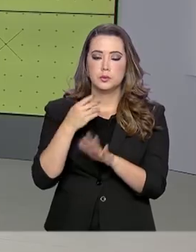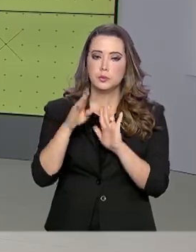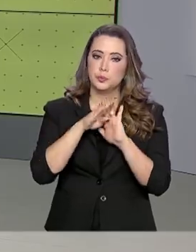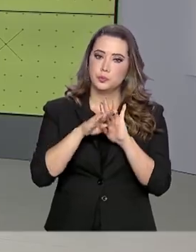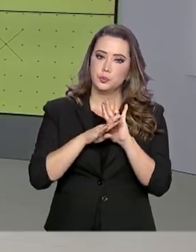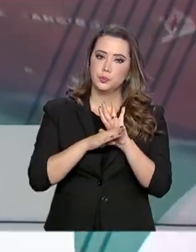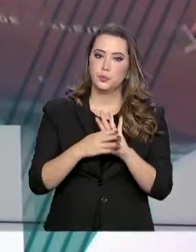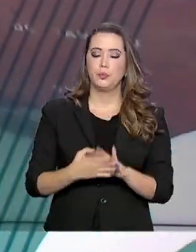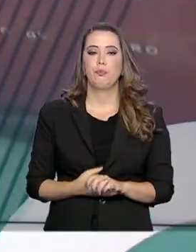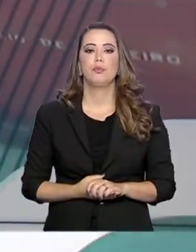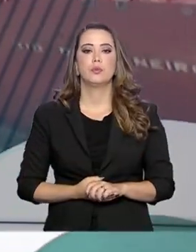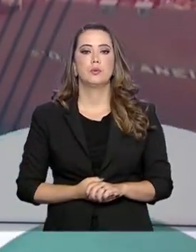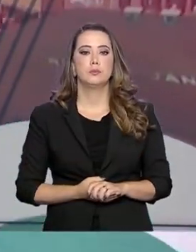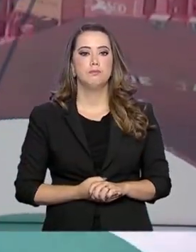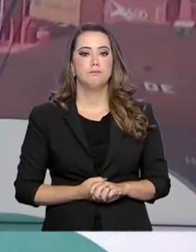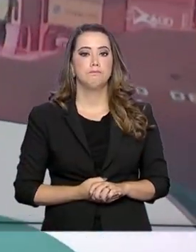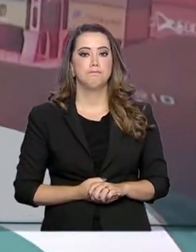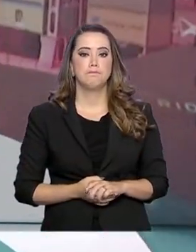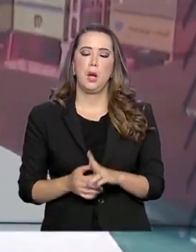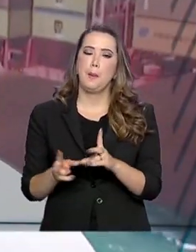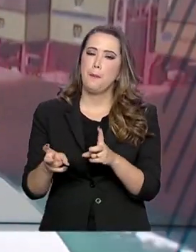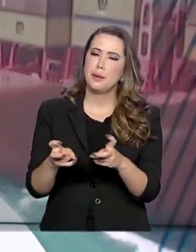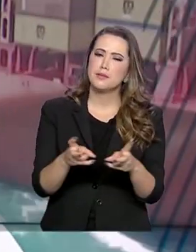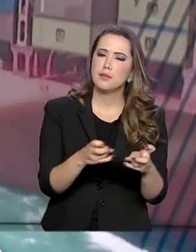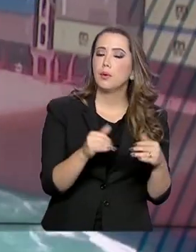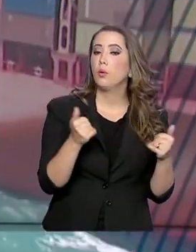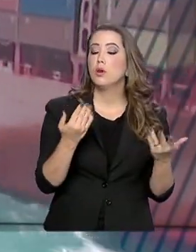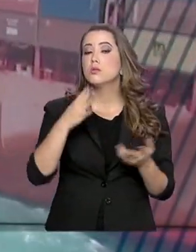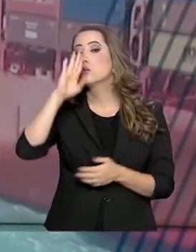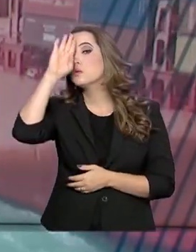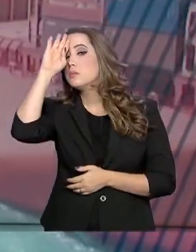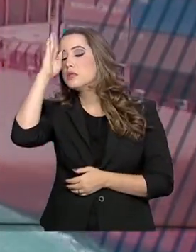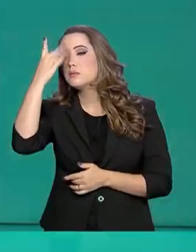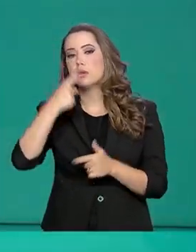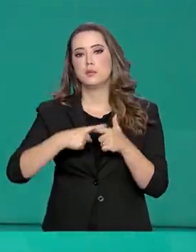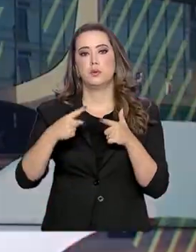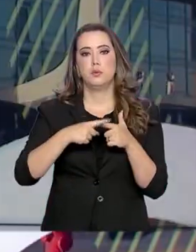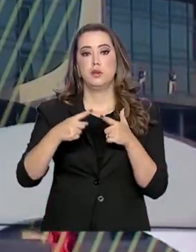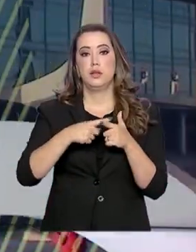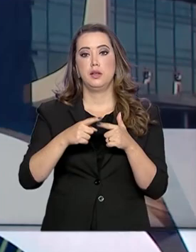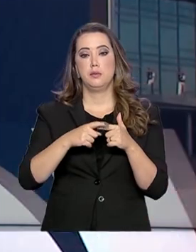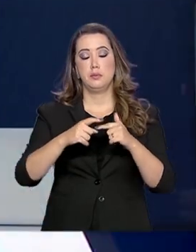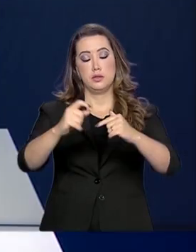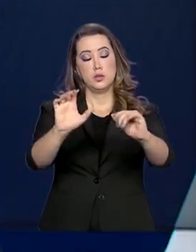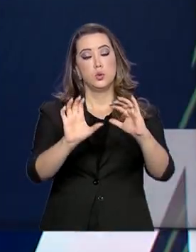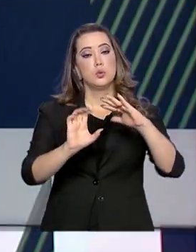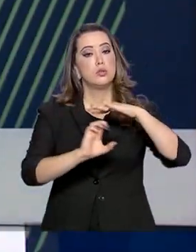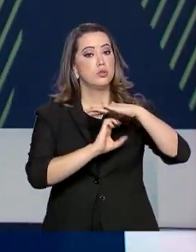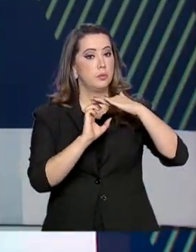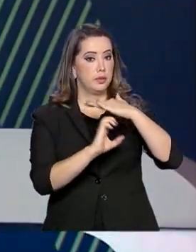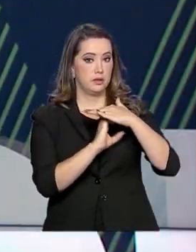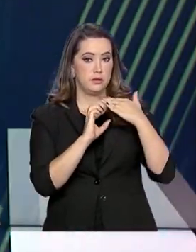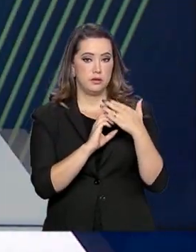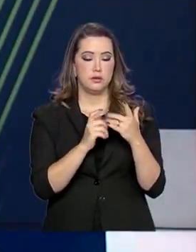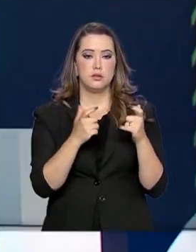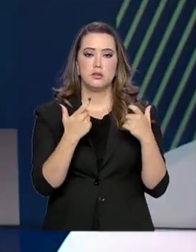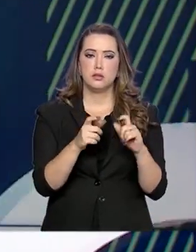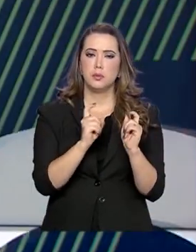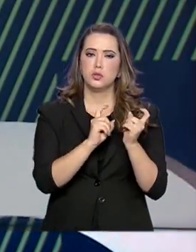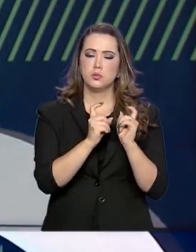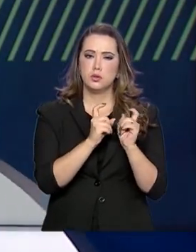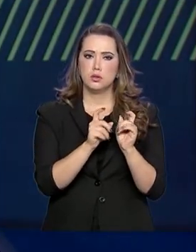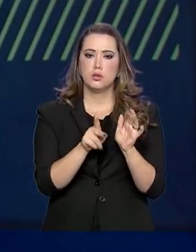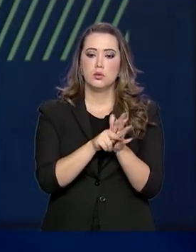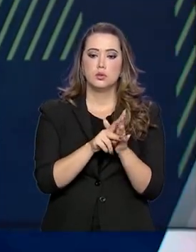programação. Identificar os principais problemas enfrentados pelos empresários e gestores públicos locais